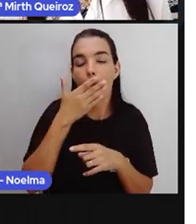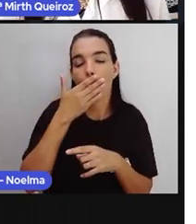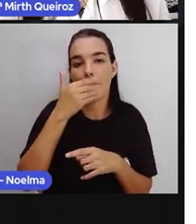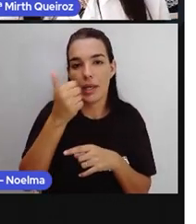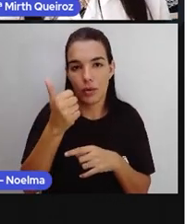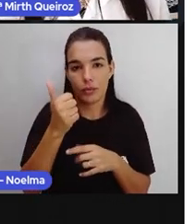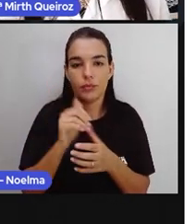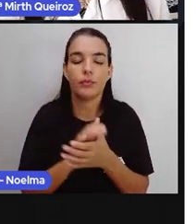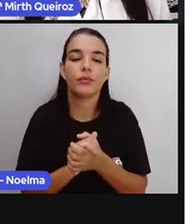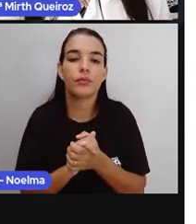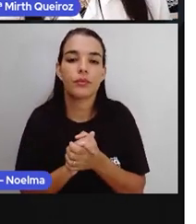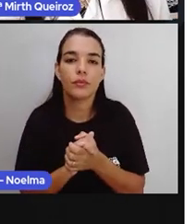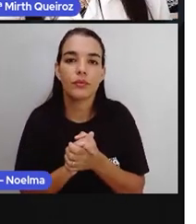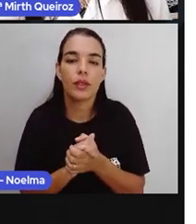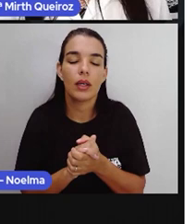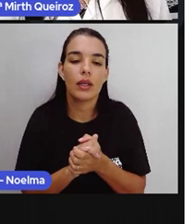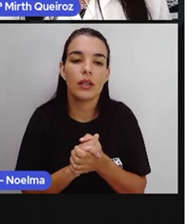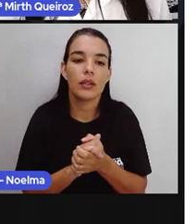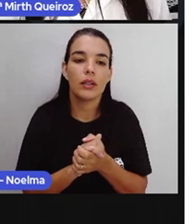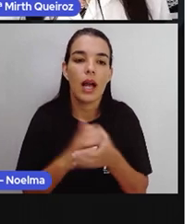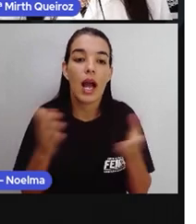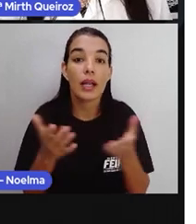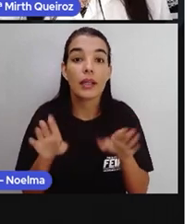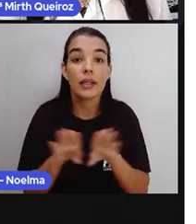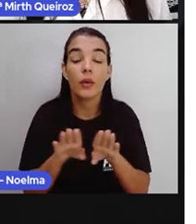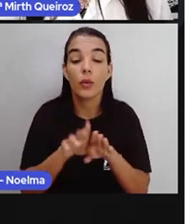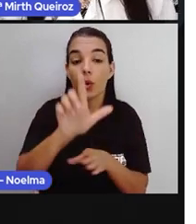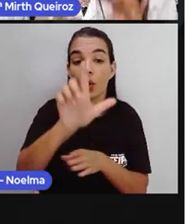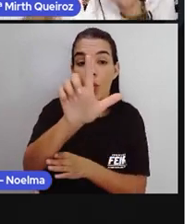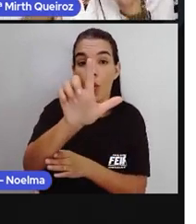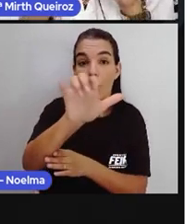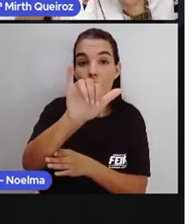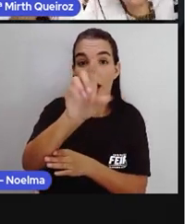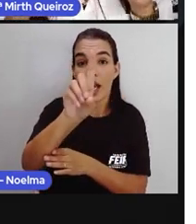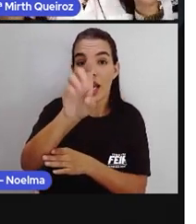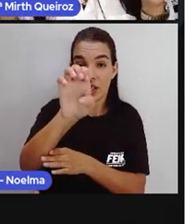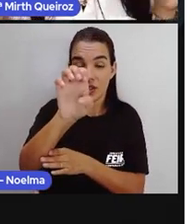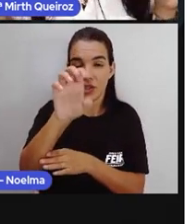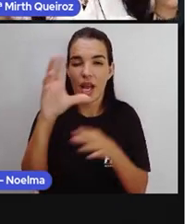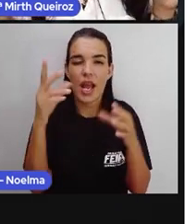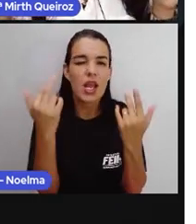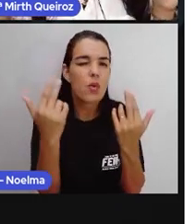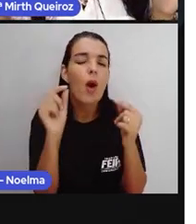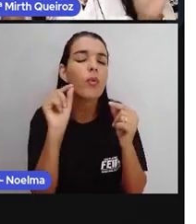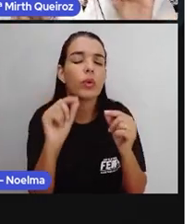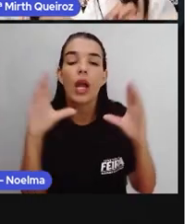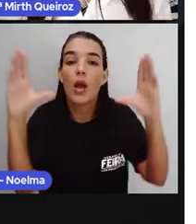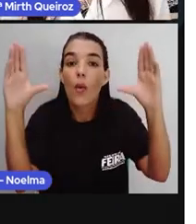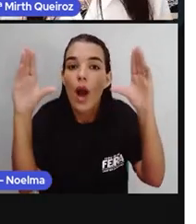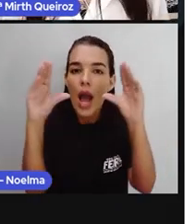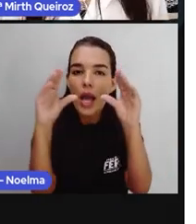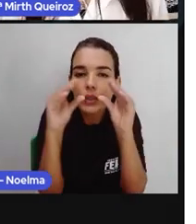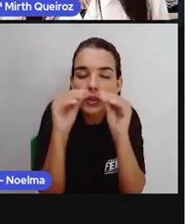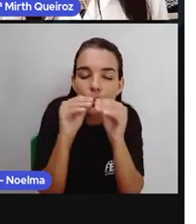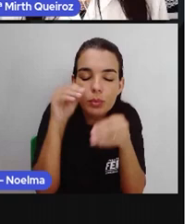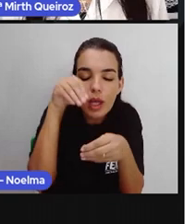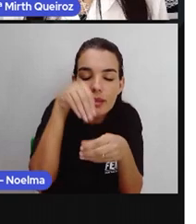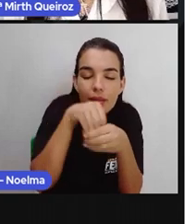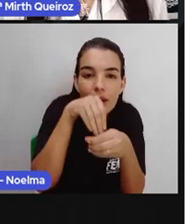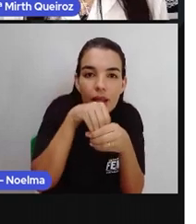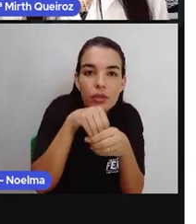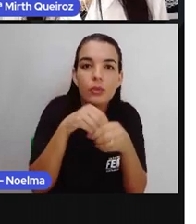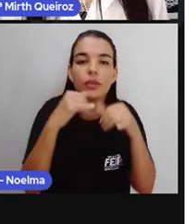manchete, o título, aí tem o lead, né? Que é meio que um resumozinho do que tem ali dentro da